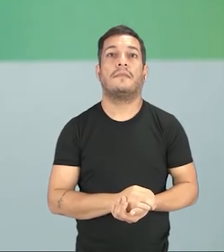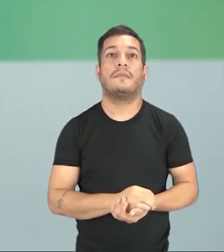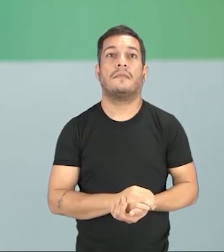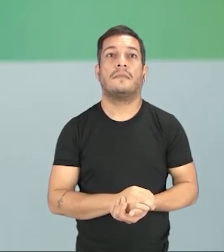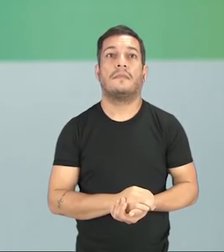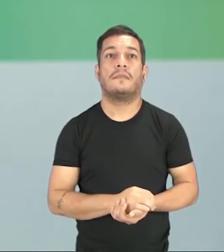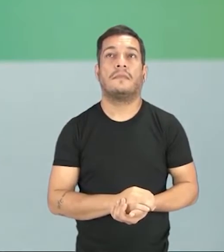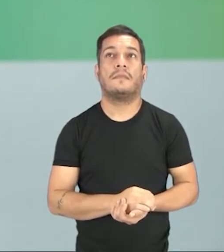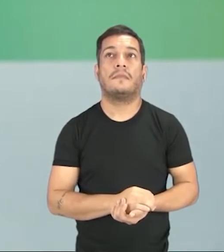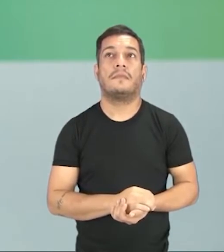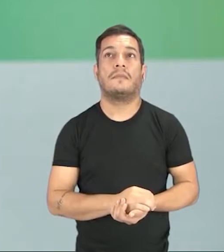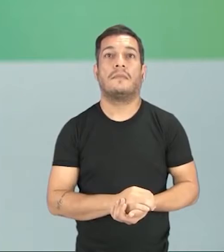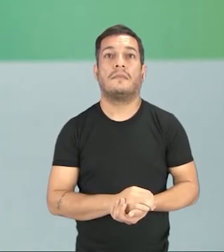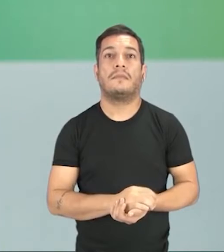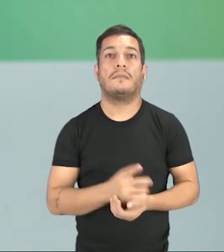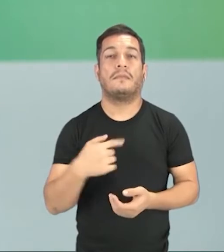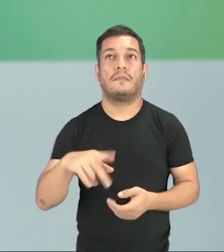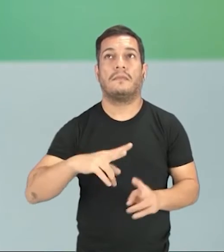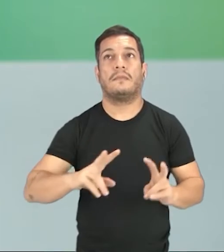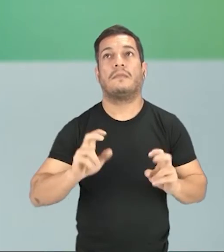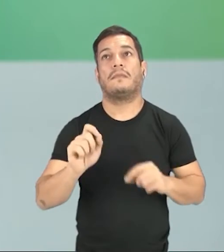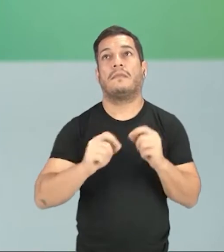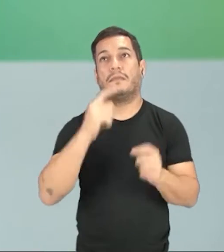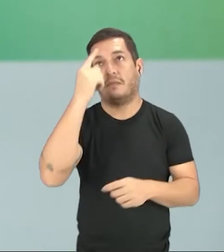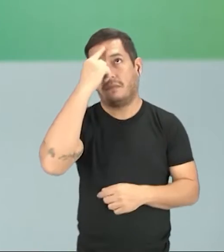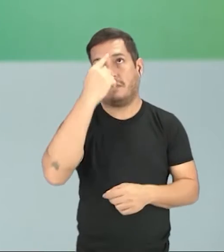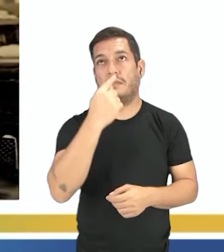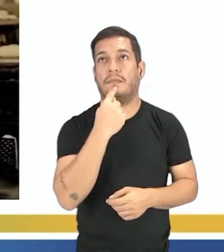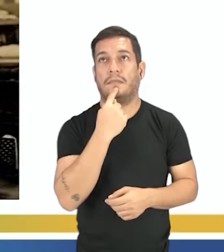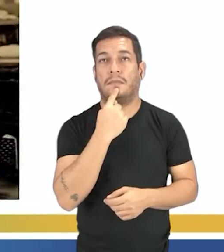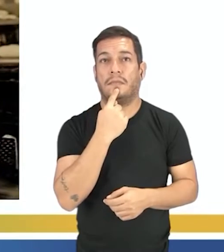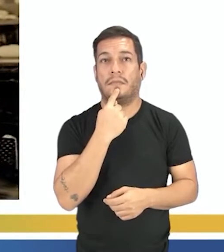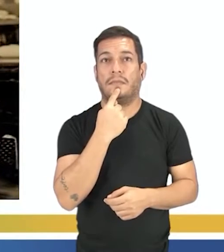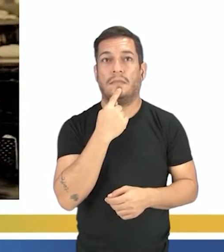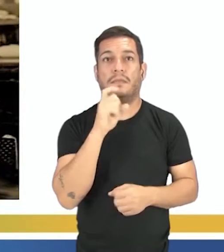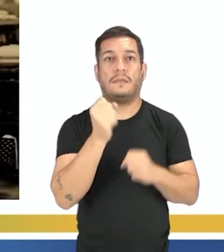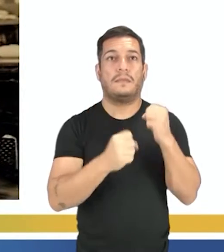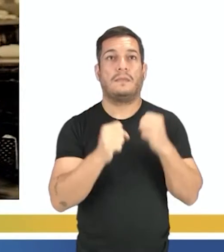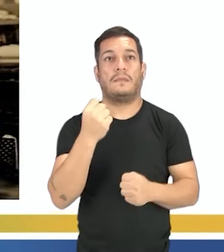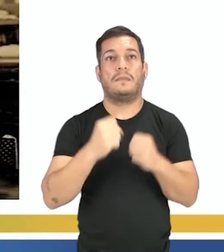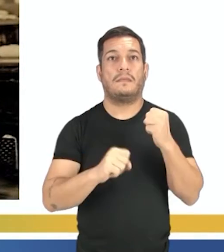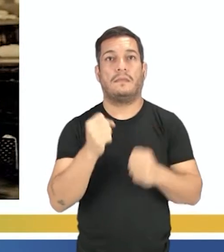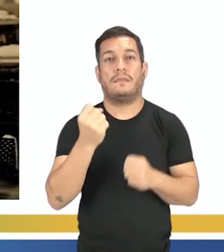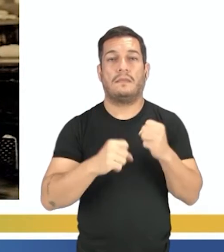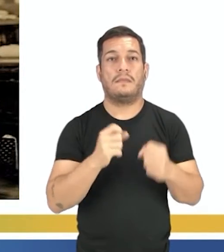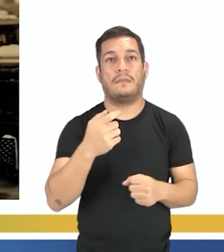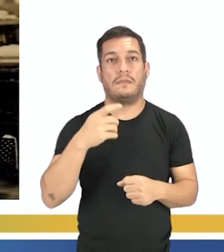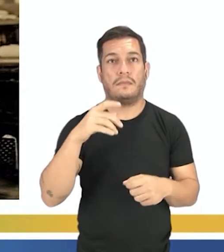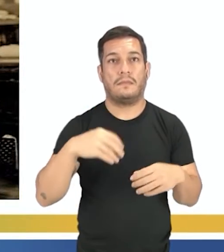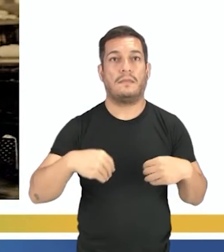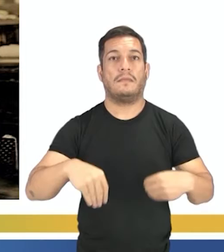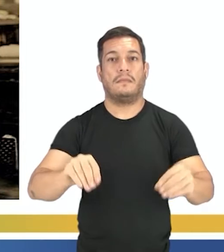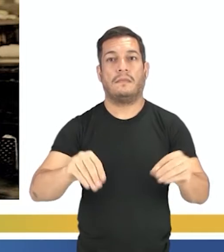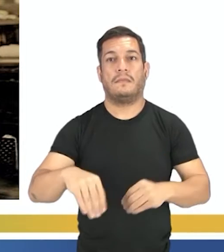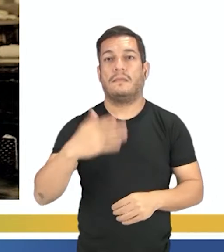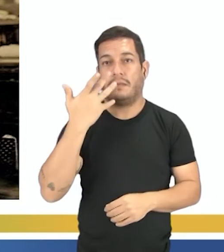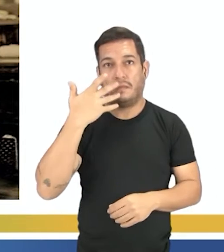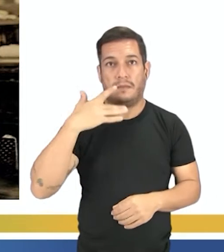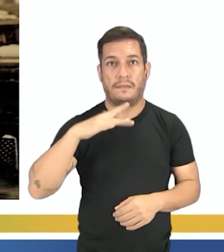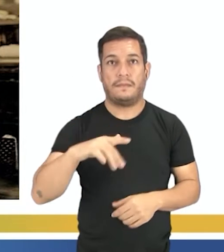Agora vocês observem a imagem das fábricas textas e as crianças trabalhando.